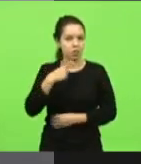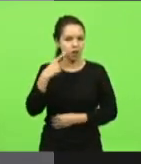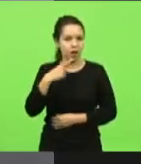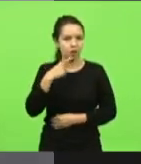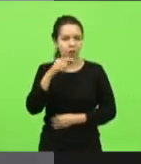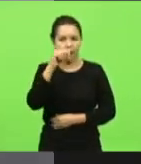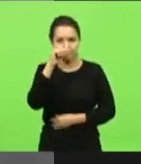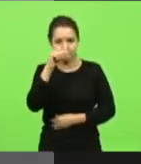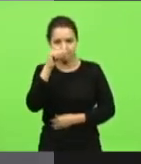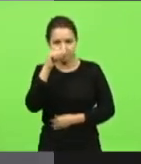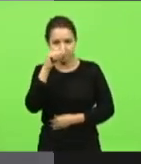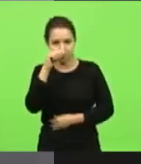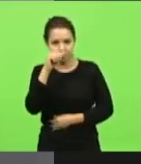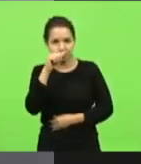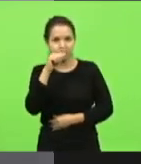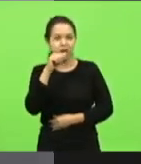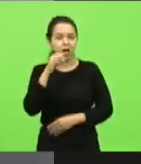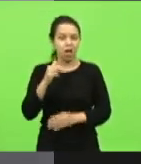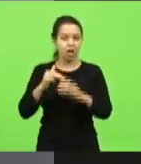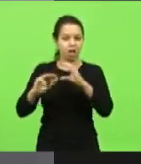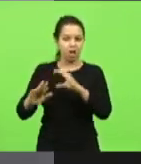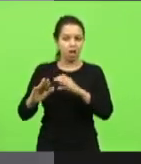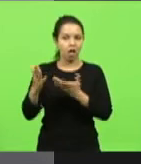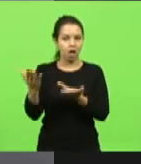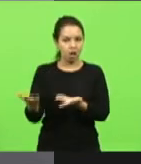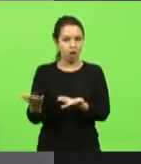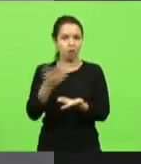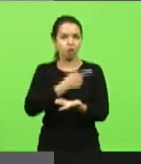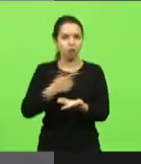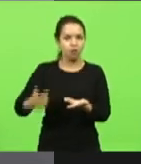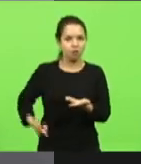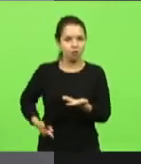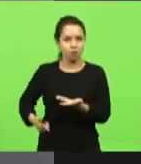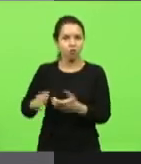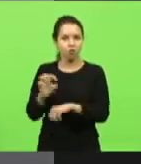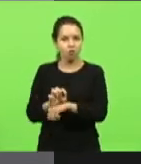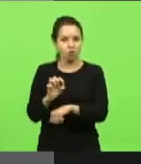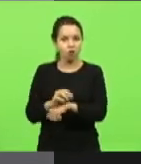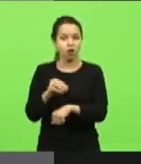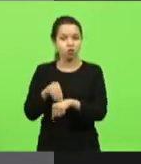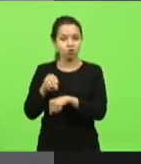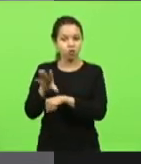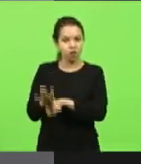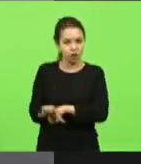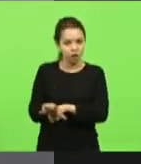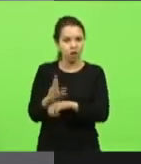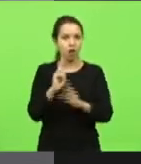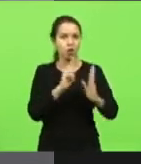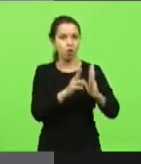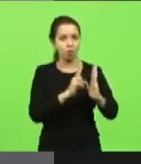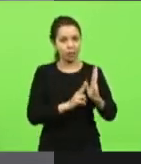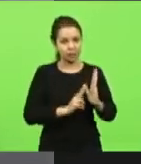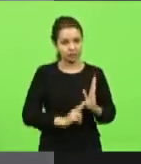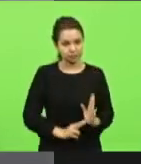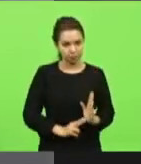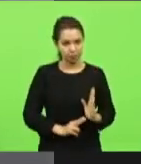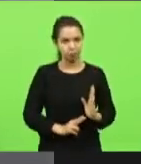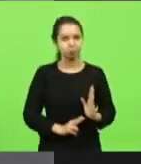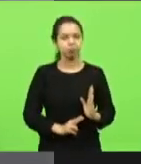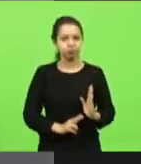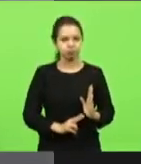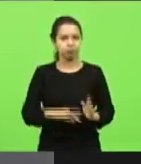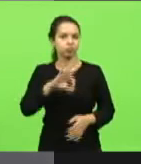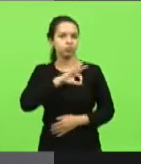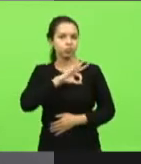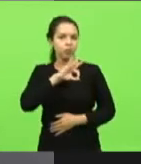ao governo do estado sugerindo que seja realizada a nomeação dos agentes escrivães da